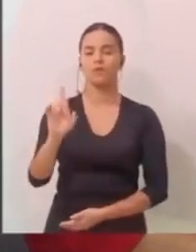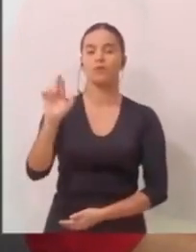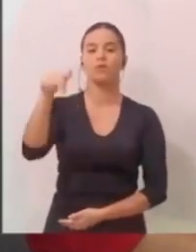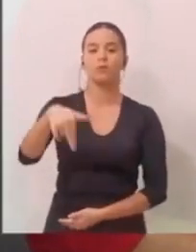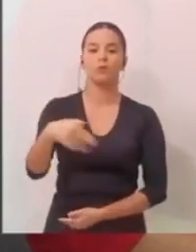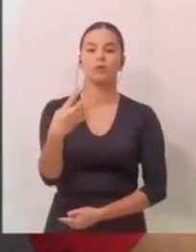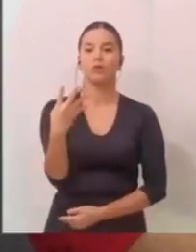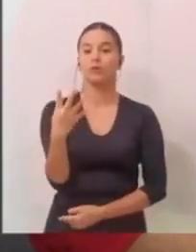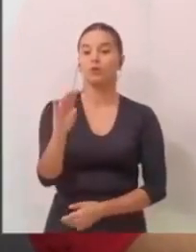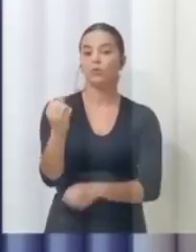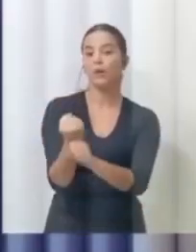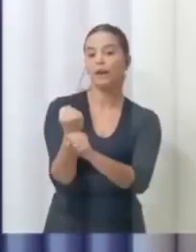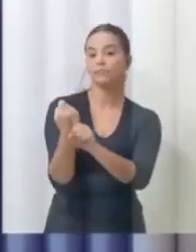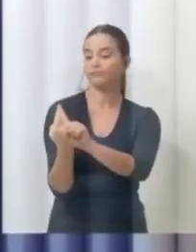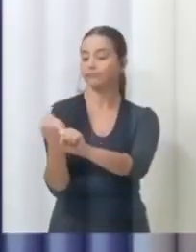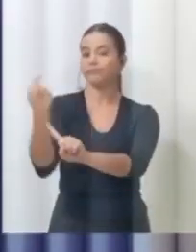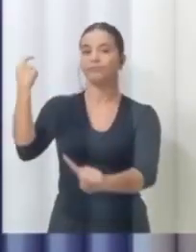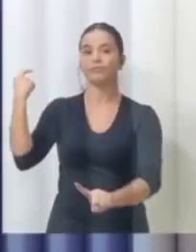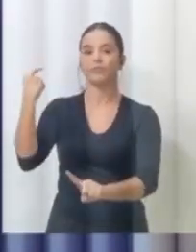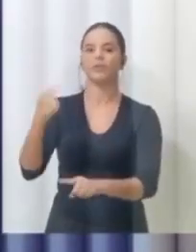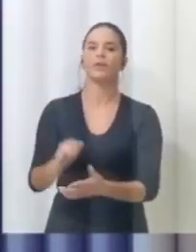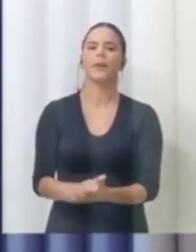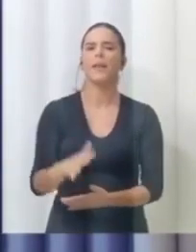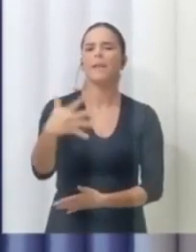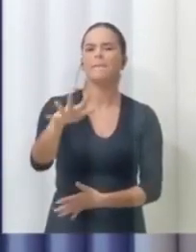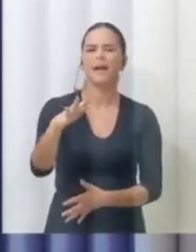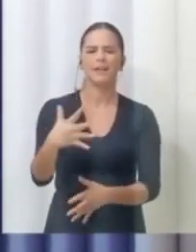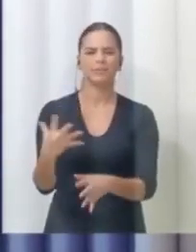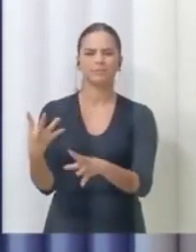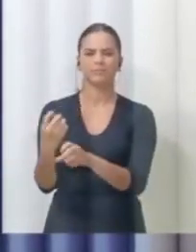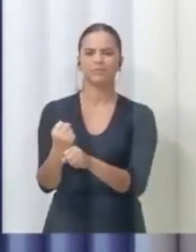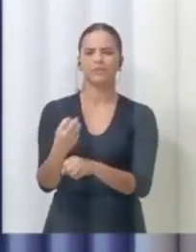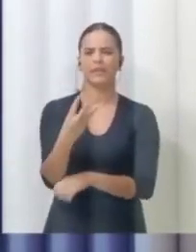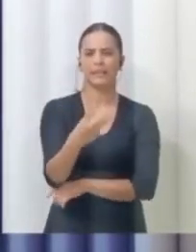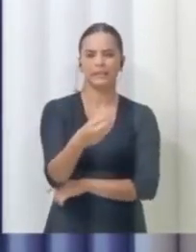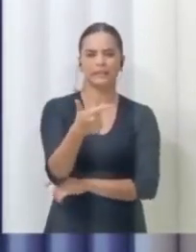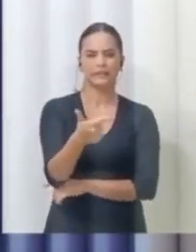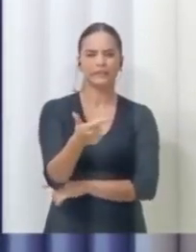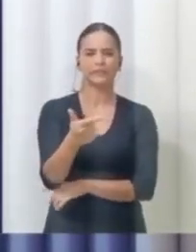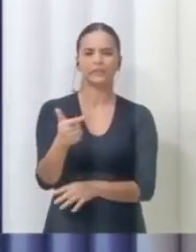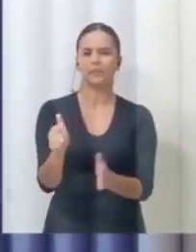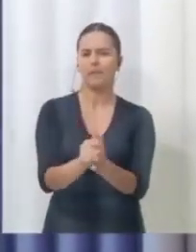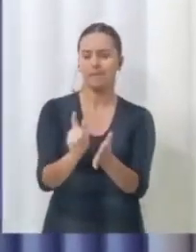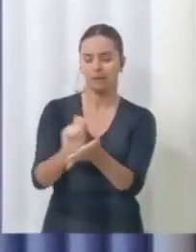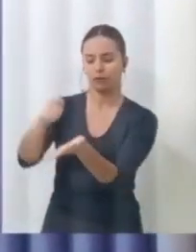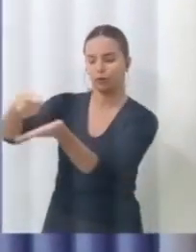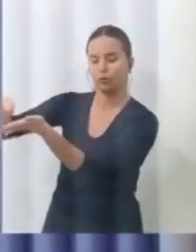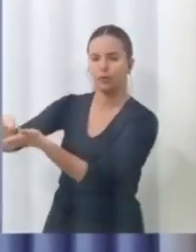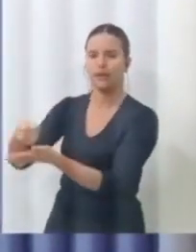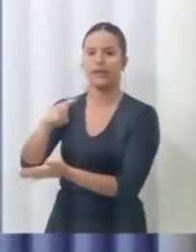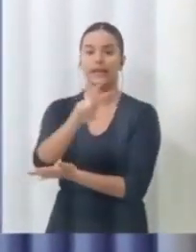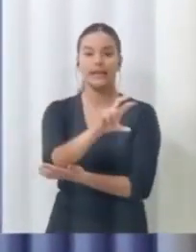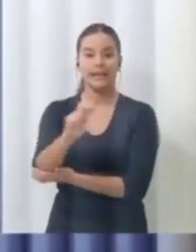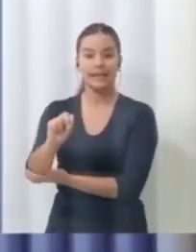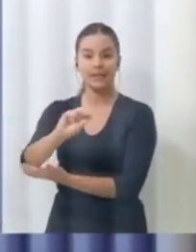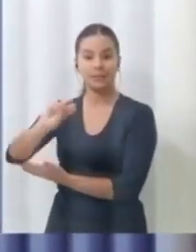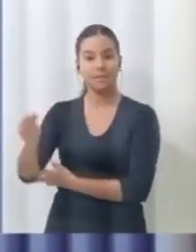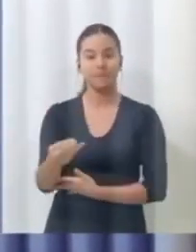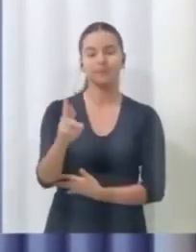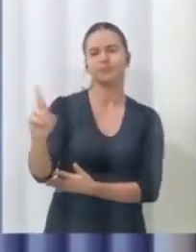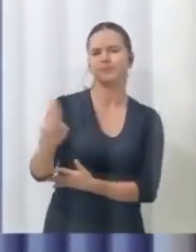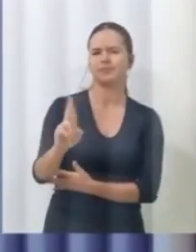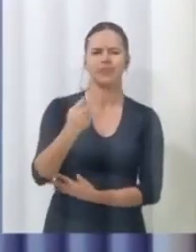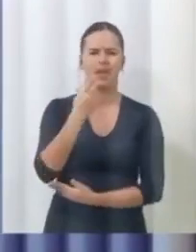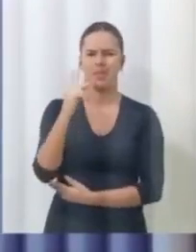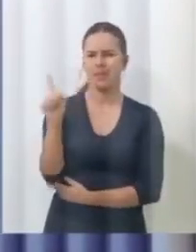Norte nos últimos 40 anos. Você recebeu o equivalente a 32 folhas de pagamento de 500 milhões de reais. Então não